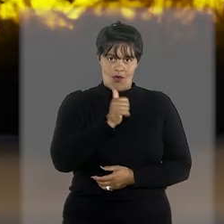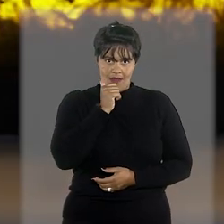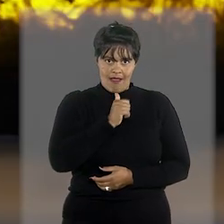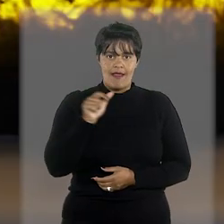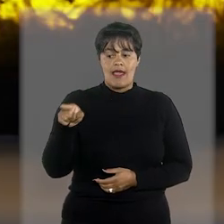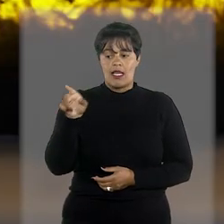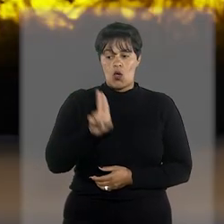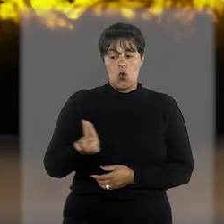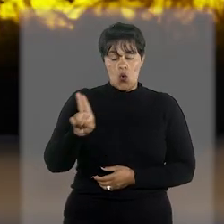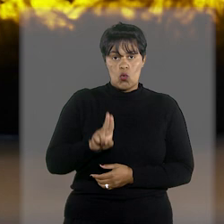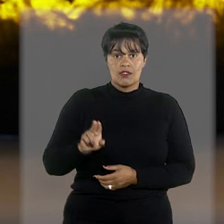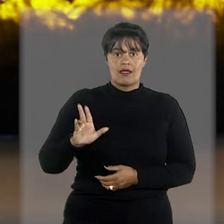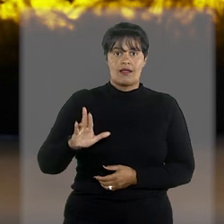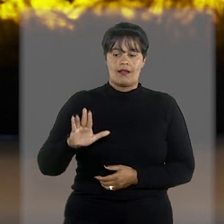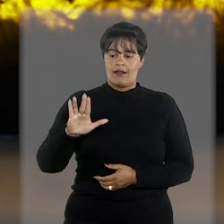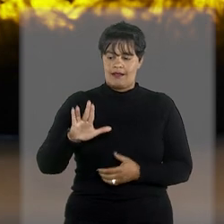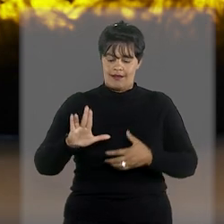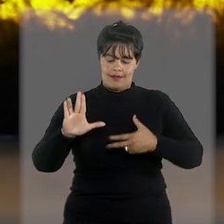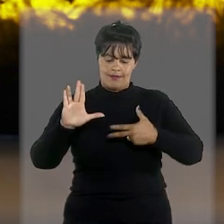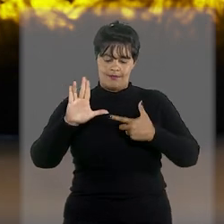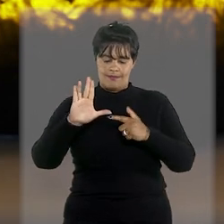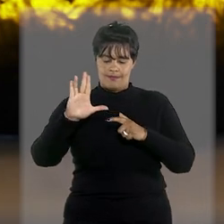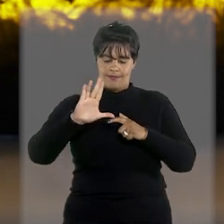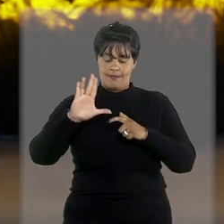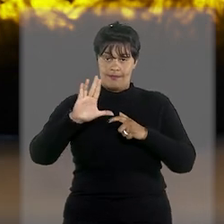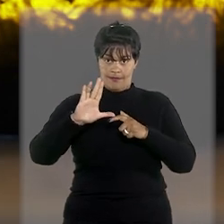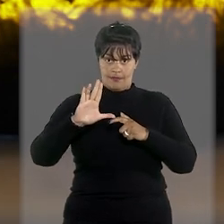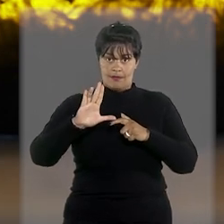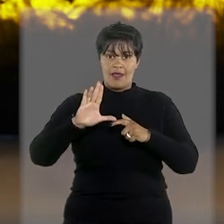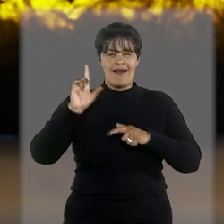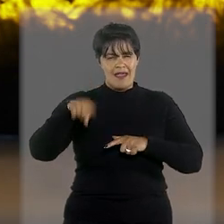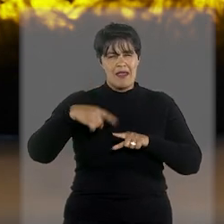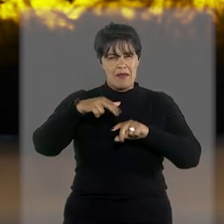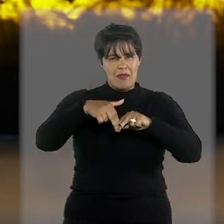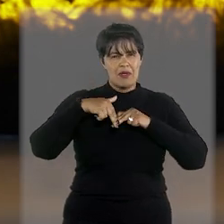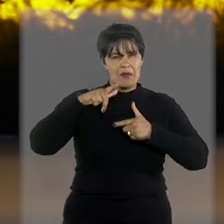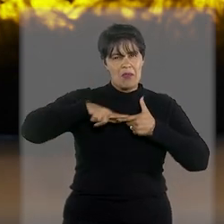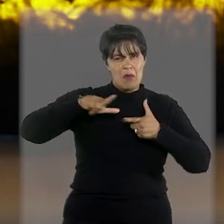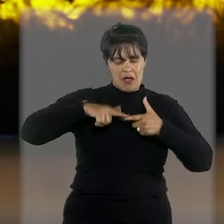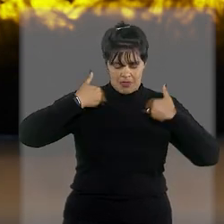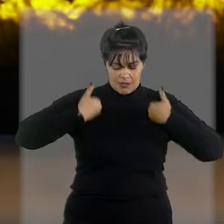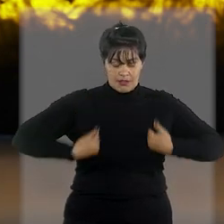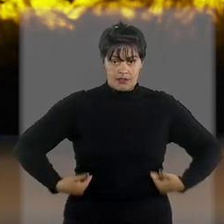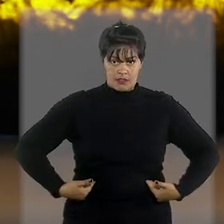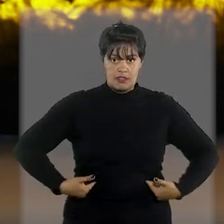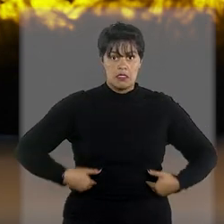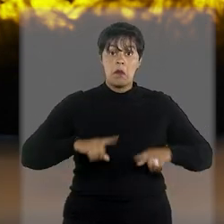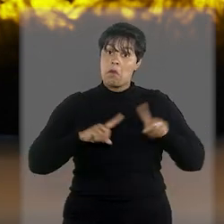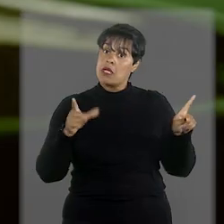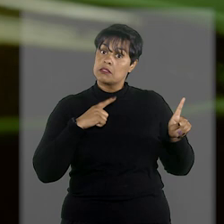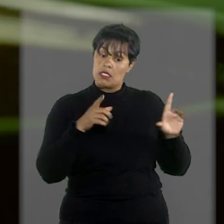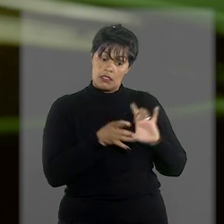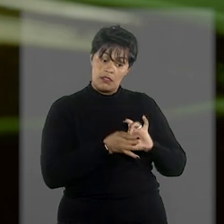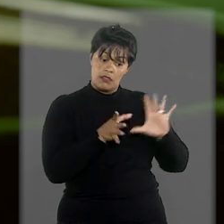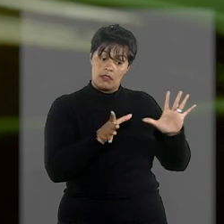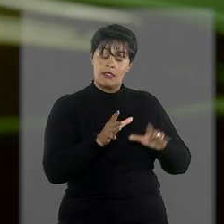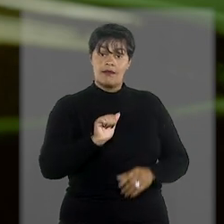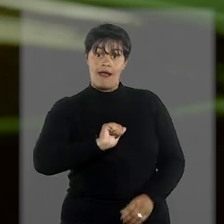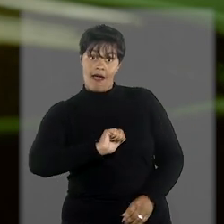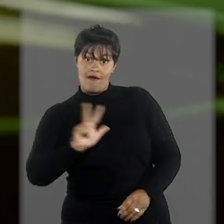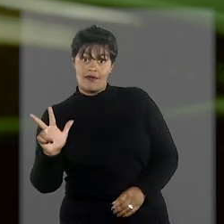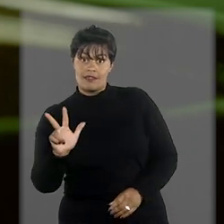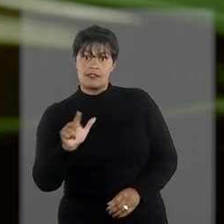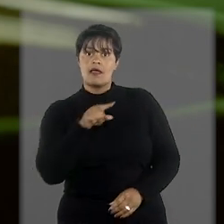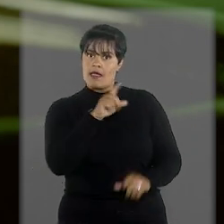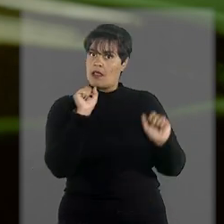com cannabis para tratar fibromialgia a partir de prescrição médica com o aval da Agência Nacional de Vigilância Sanitária para